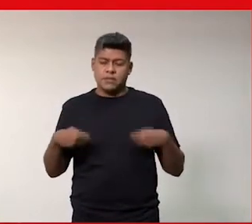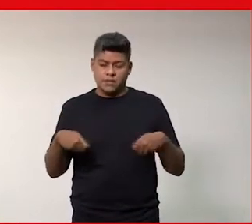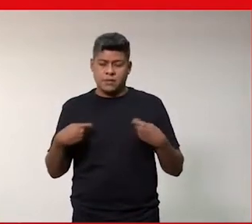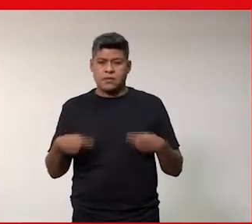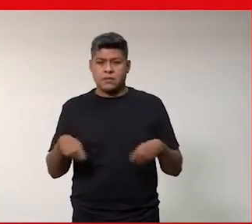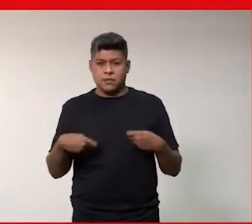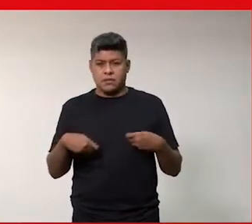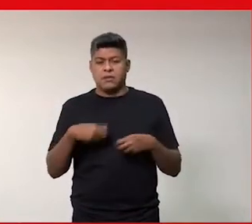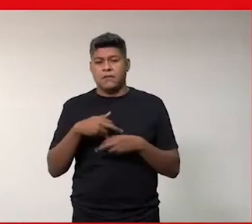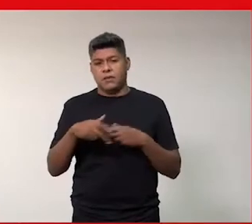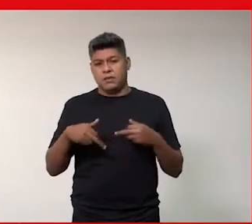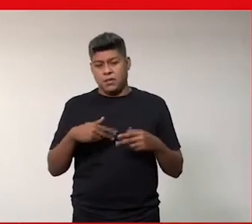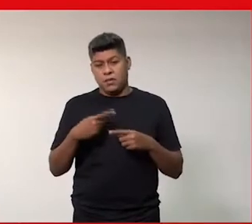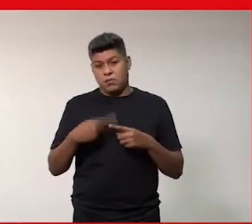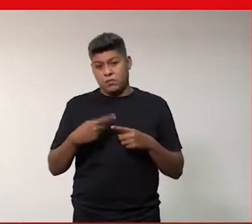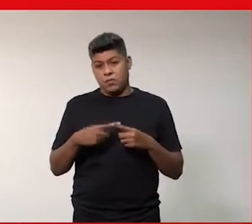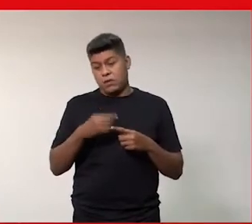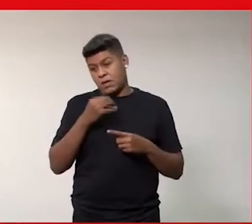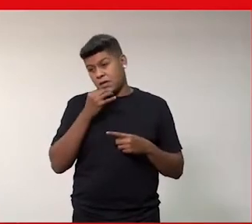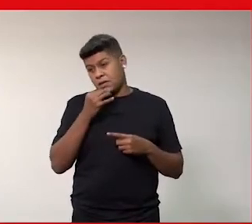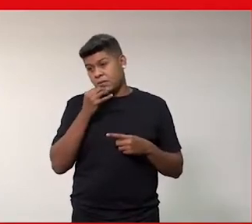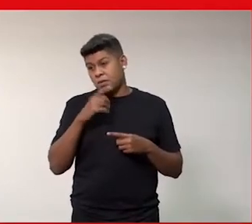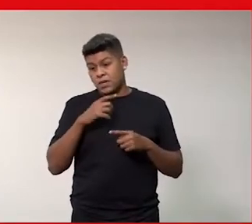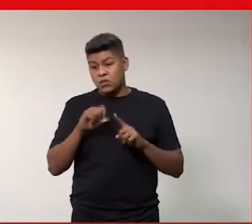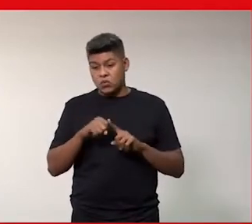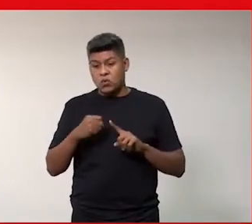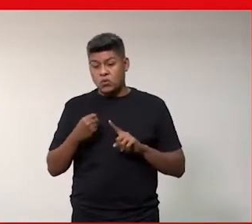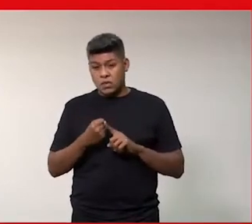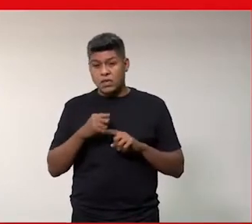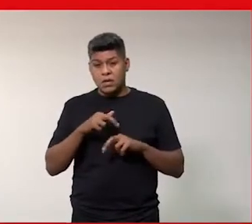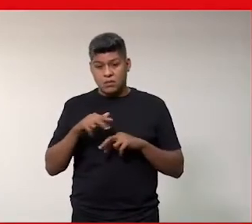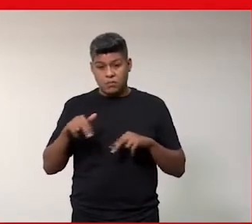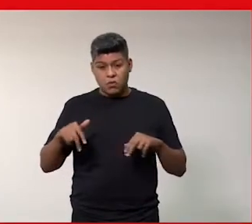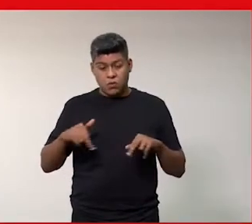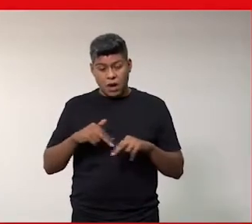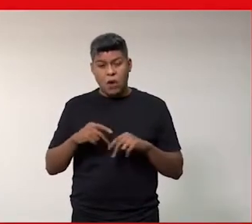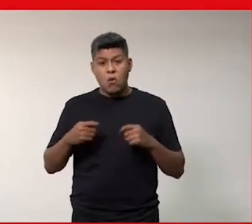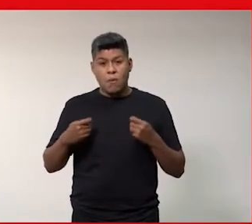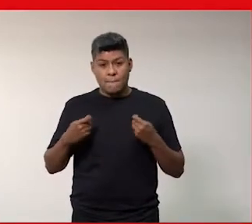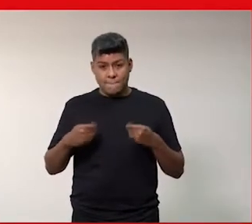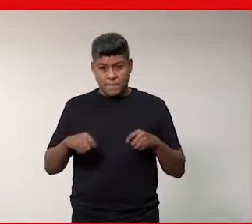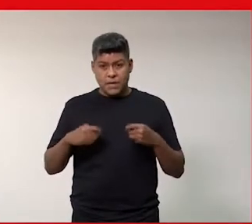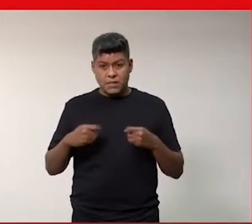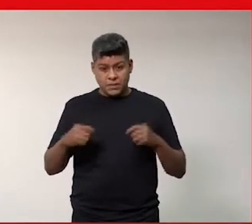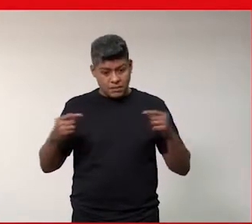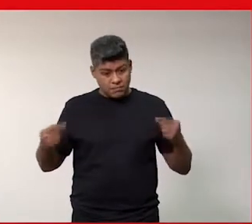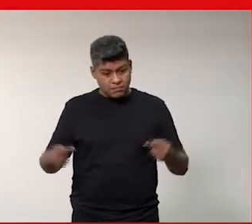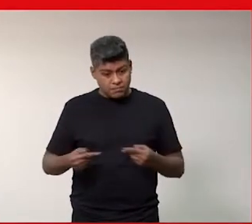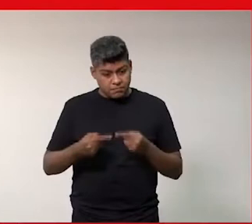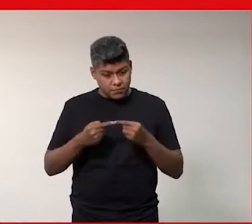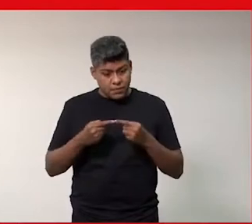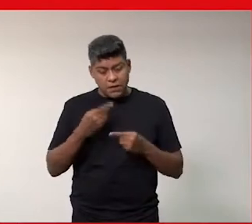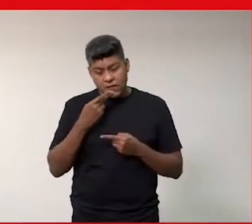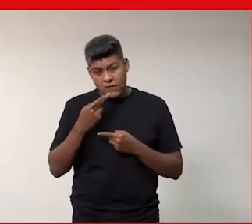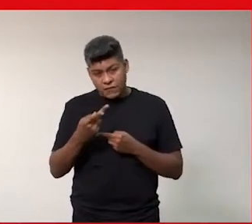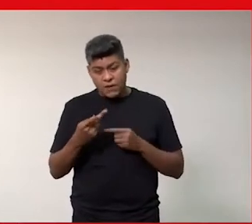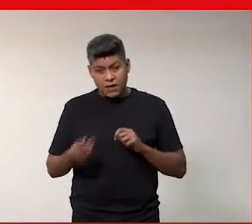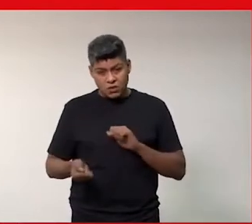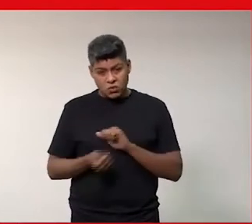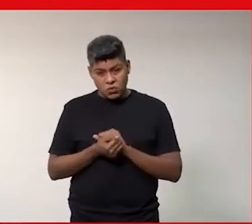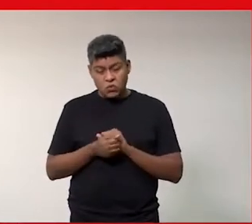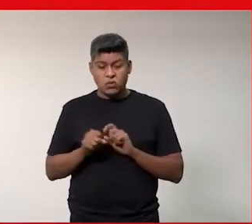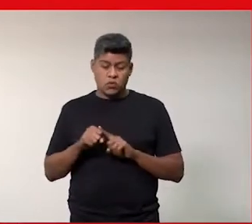preciso ter porque se eu tenho uma sociedade que é plural e eu preciso me conectar e falar com essa sociedade.